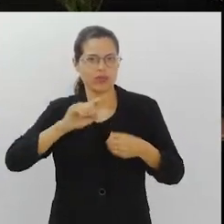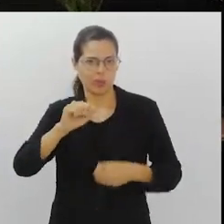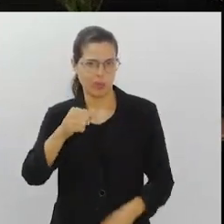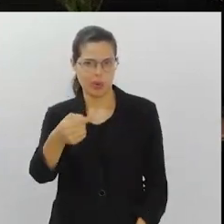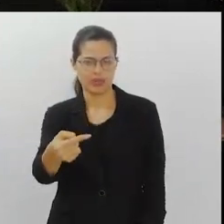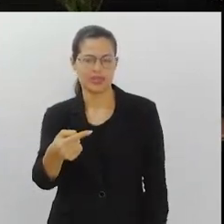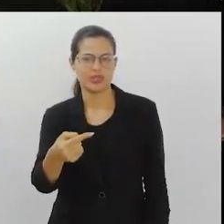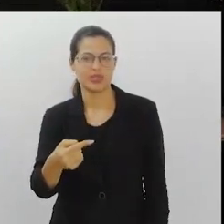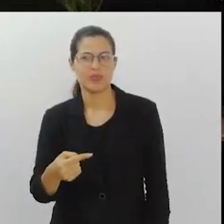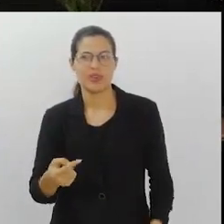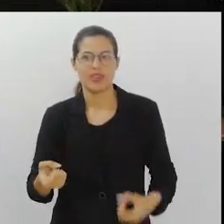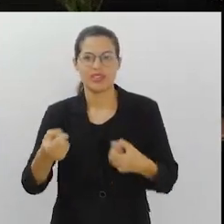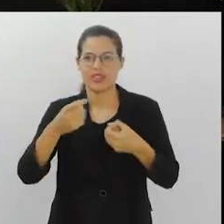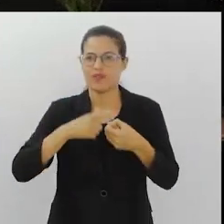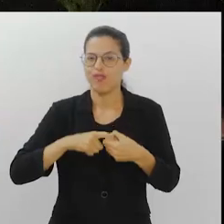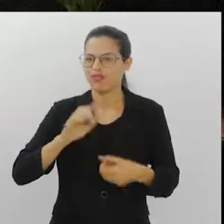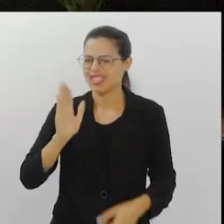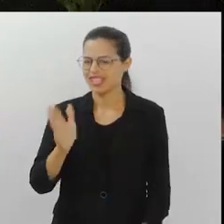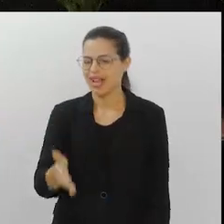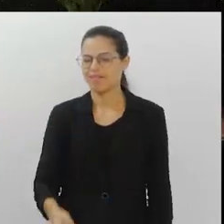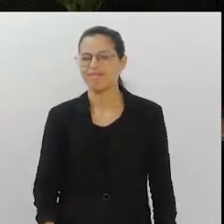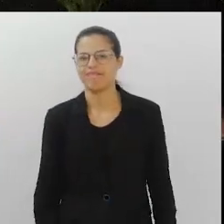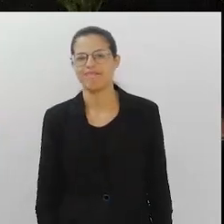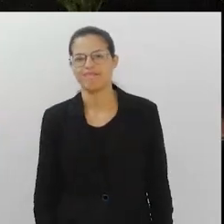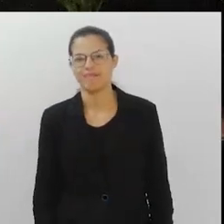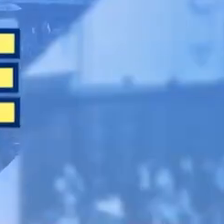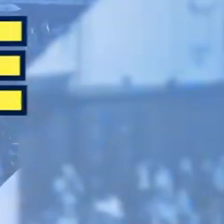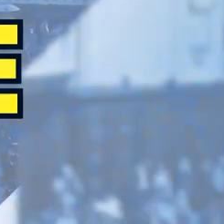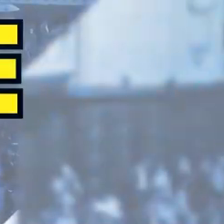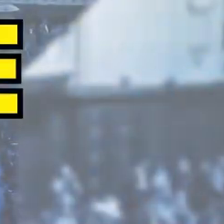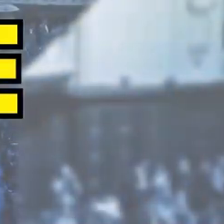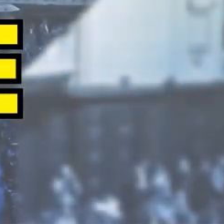gente volta no próximo bloco. A gente volta já, já!